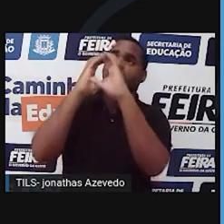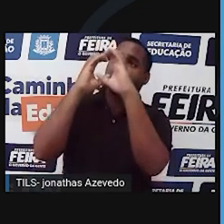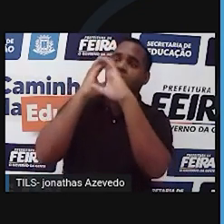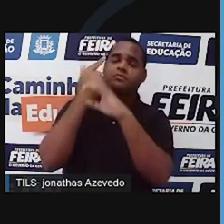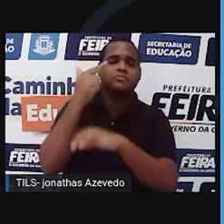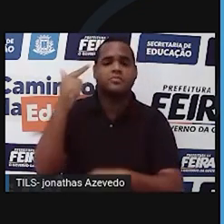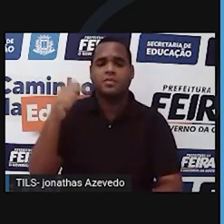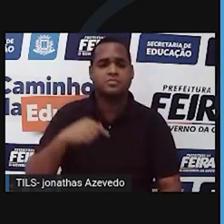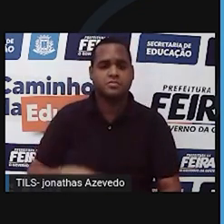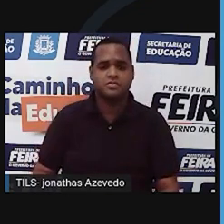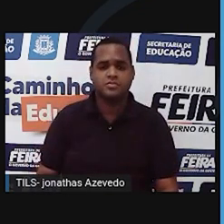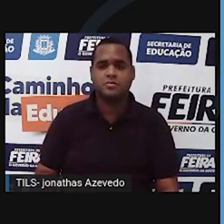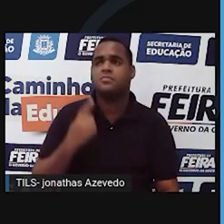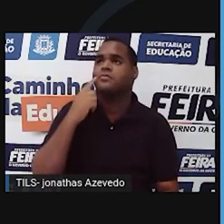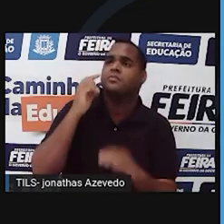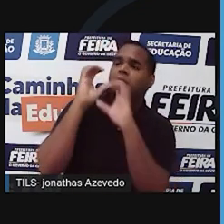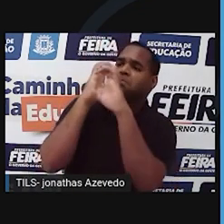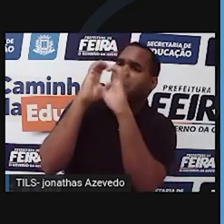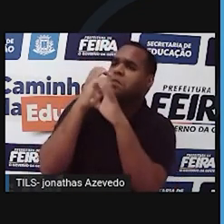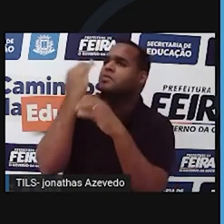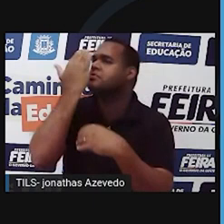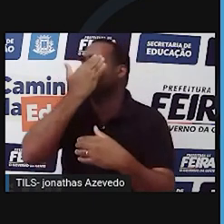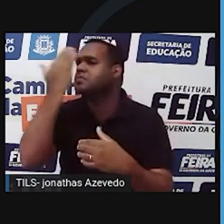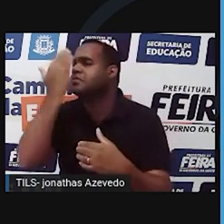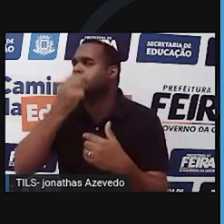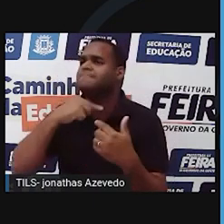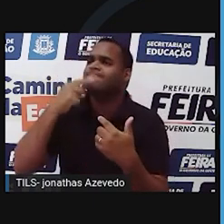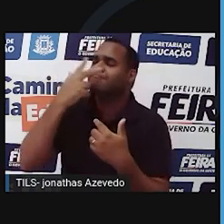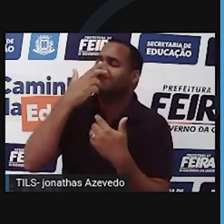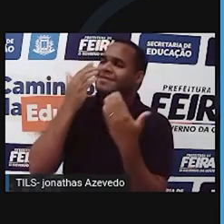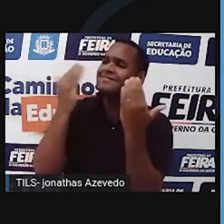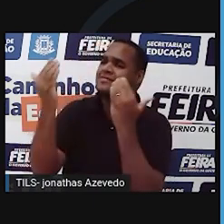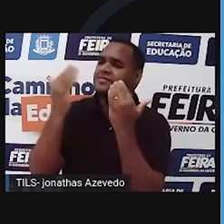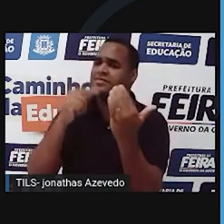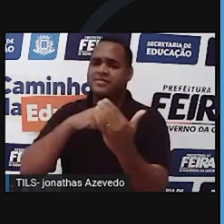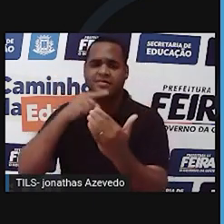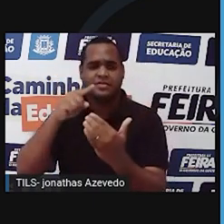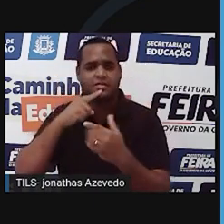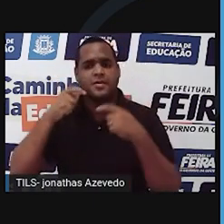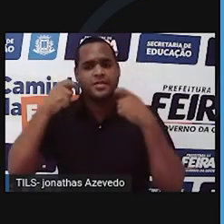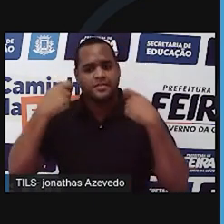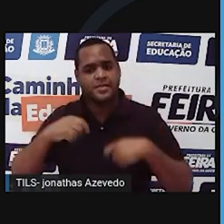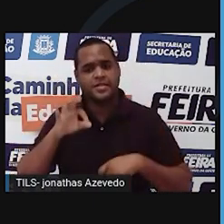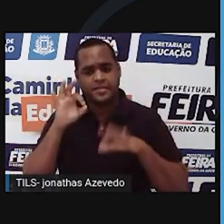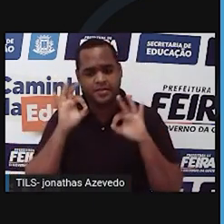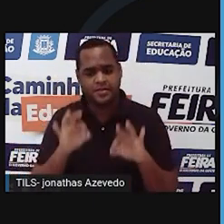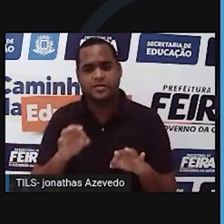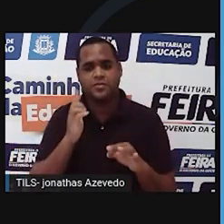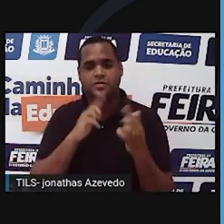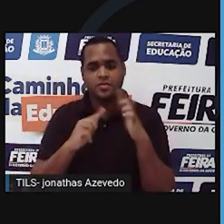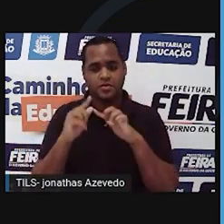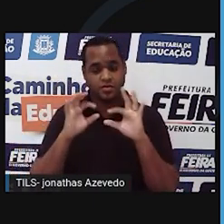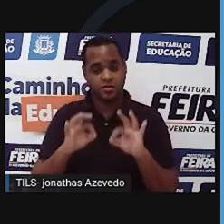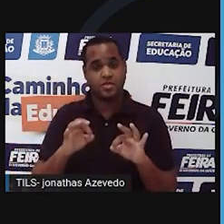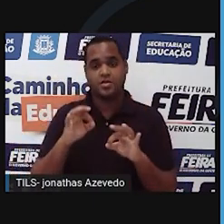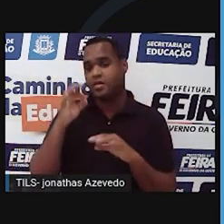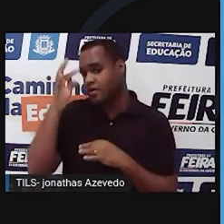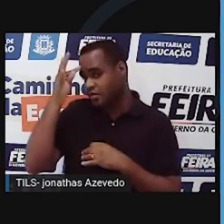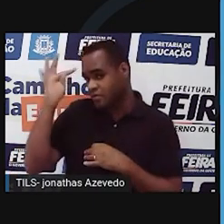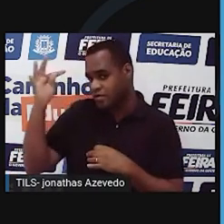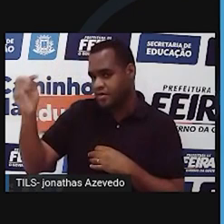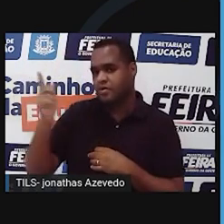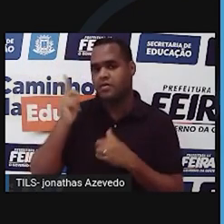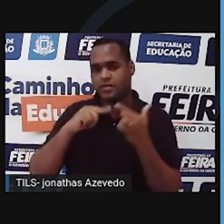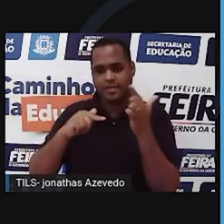existia. Então eram, de fato, observações sem paralelo e foi por causa da precisão desses dados que as teorias puderam